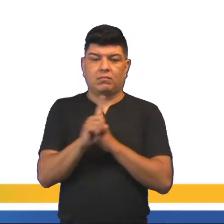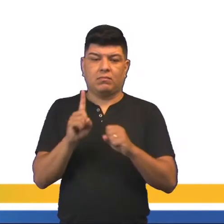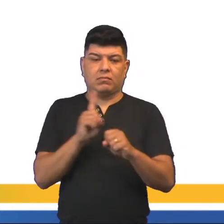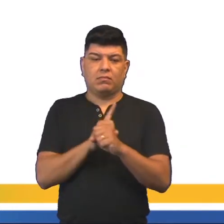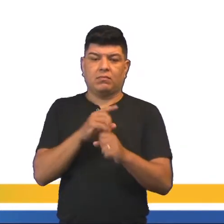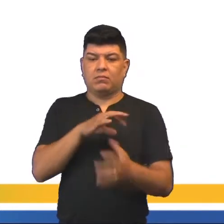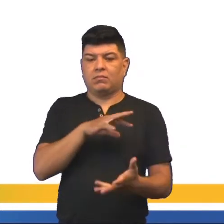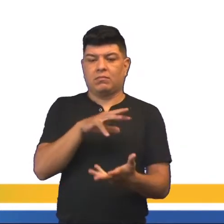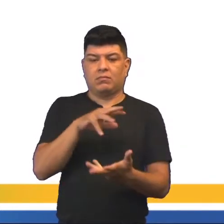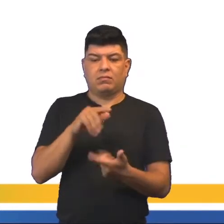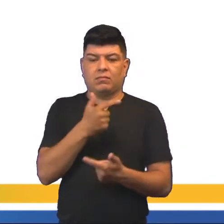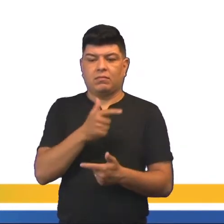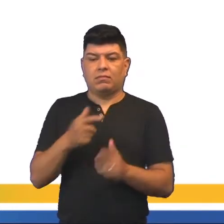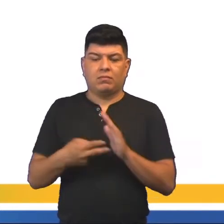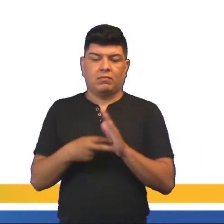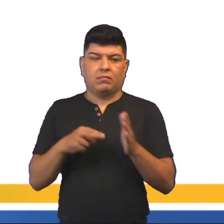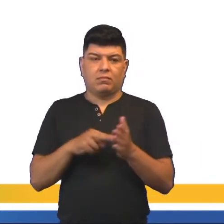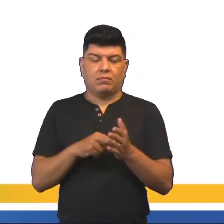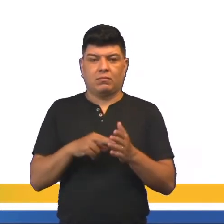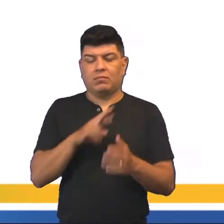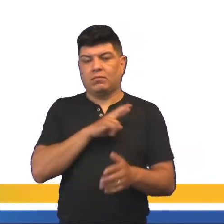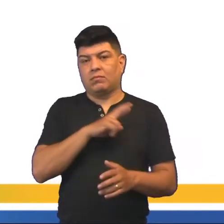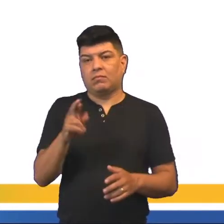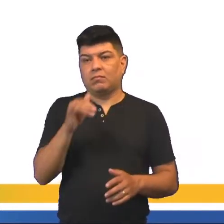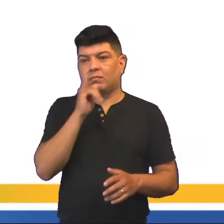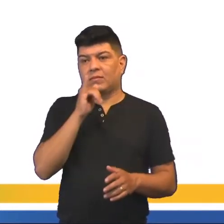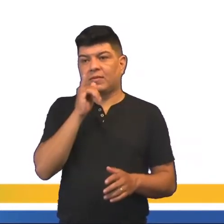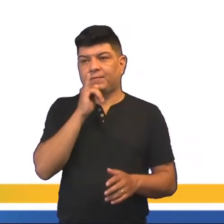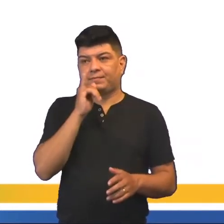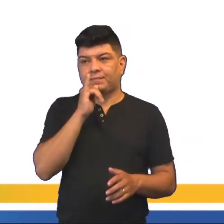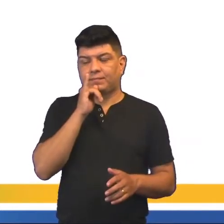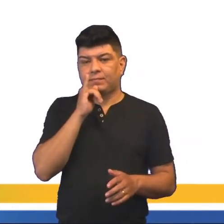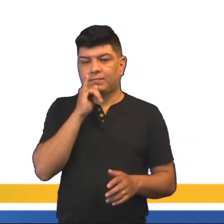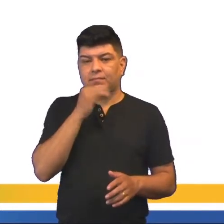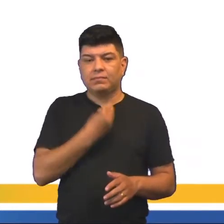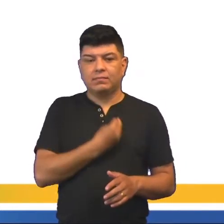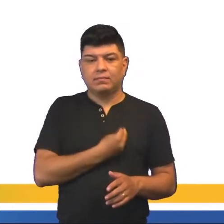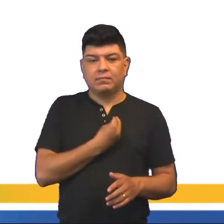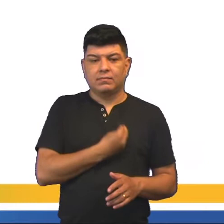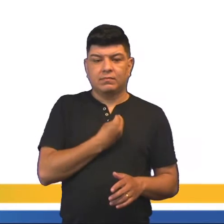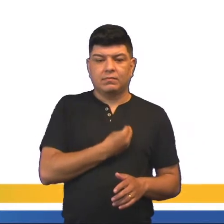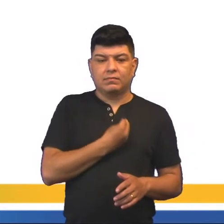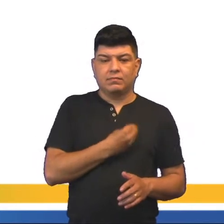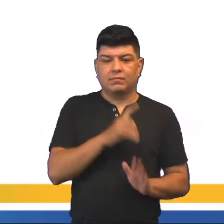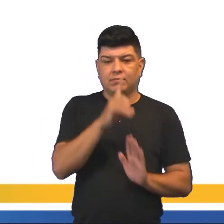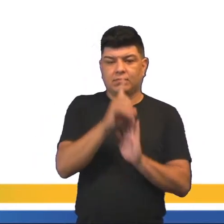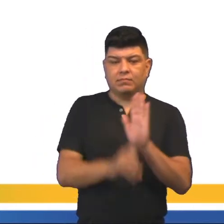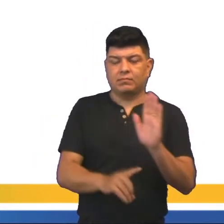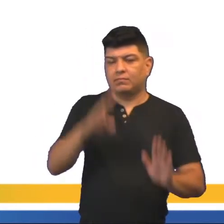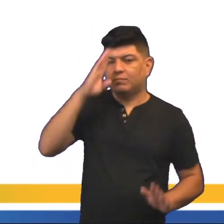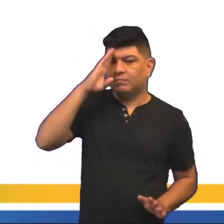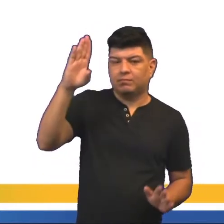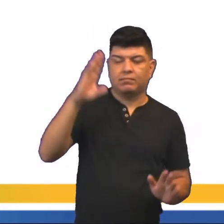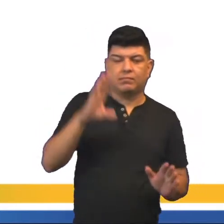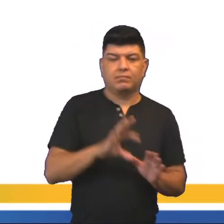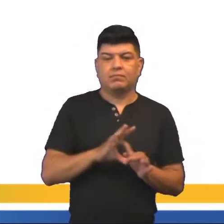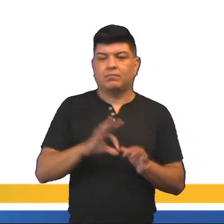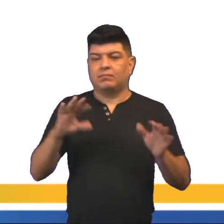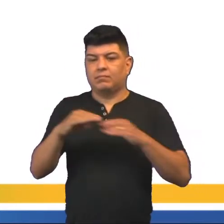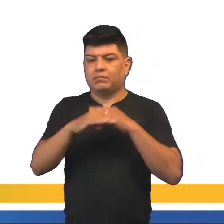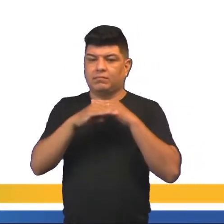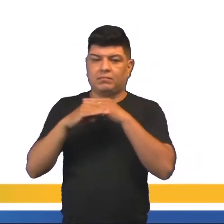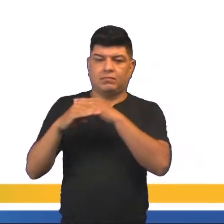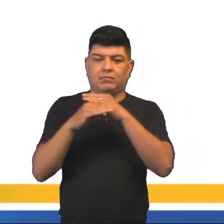e universais. Não tem sentido religioso. Exemplos. A vida, como sendo um direito primordial. Liberdade,